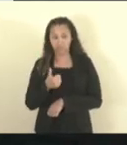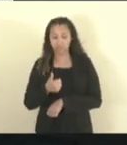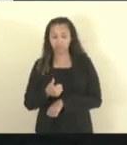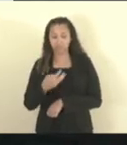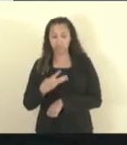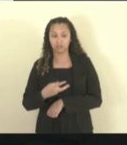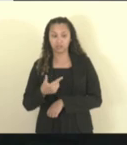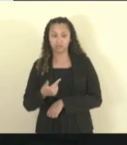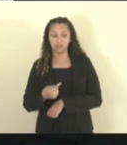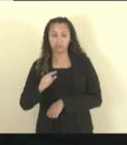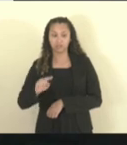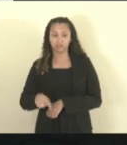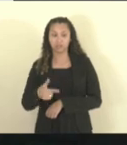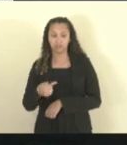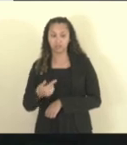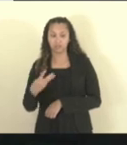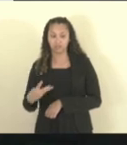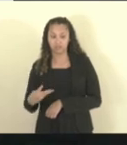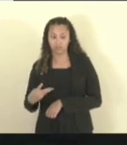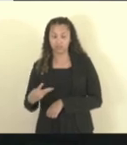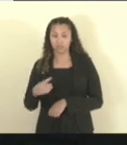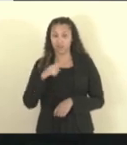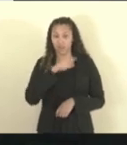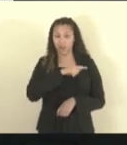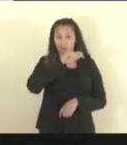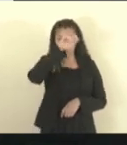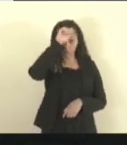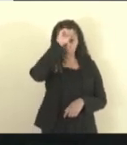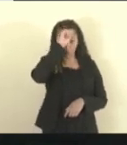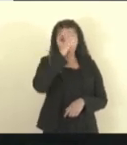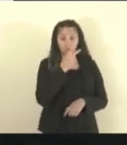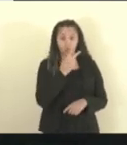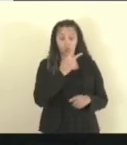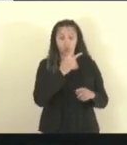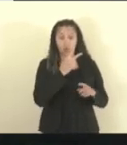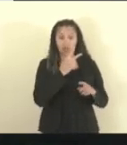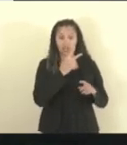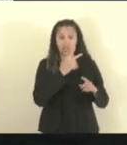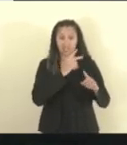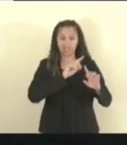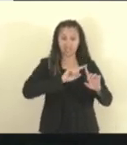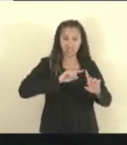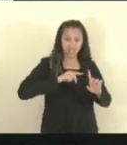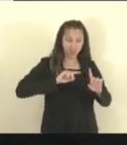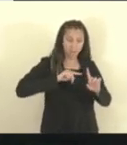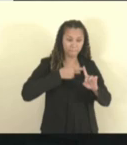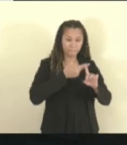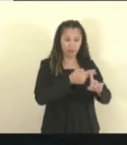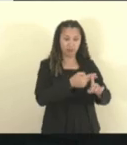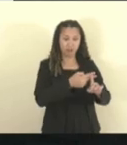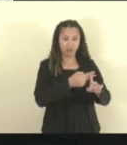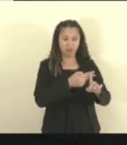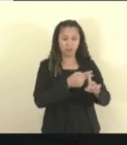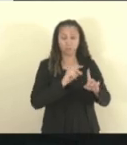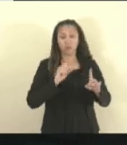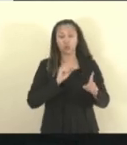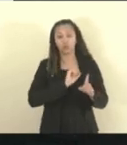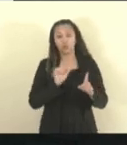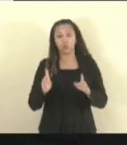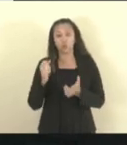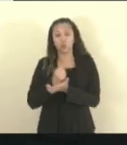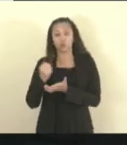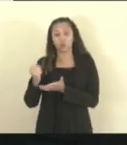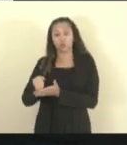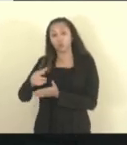contrato de Aracruz está duas vezes e meio mais caro do que a média do Estado do Espírito Santo. E aí eu quero perguntar a algum